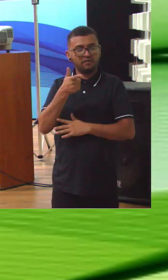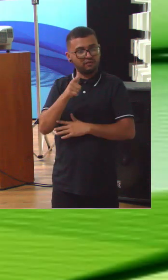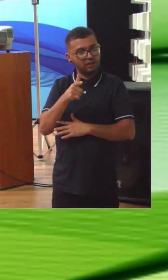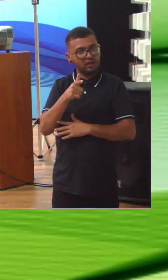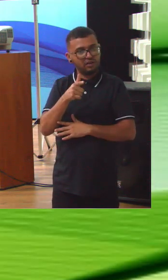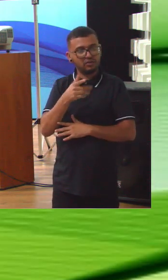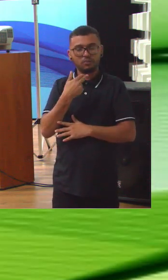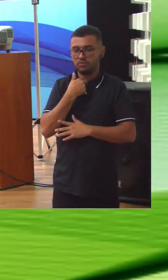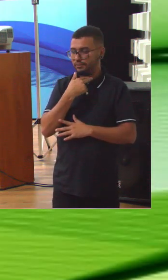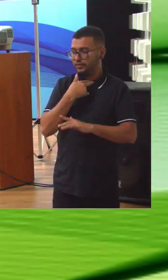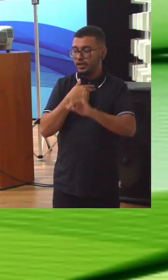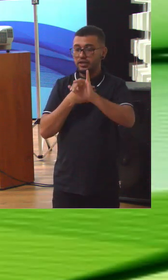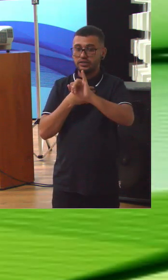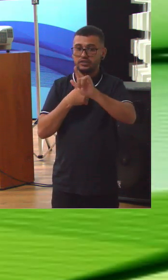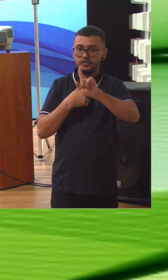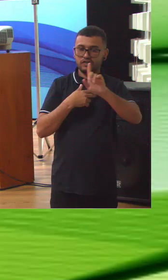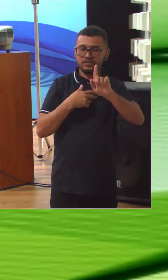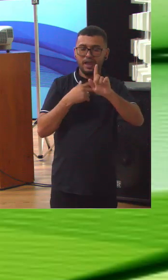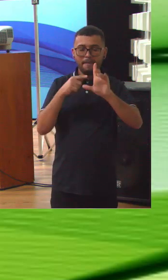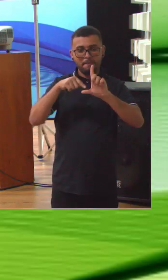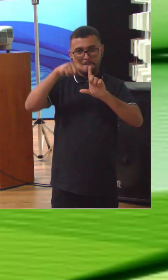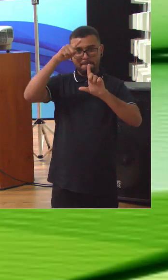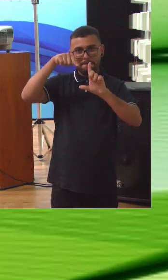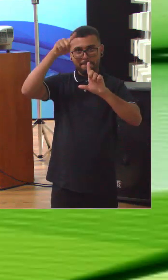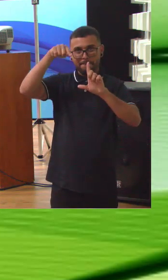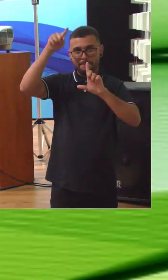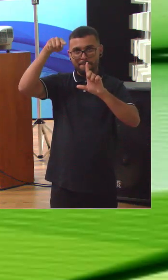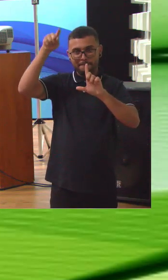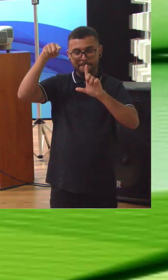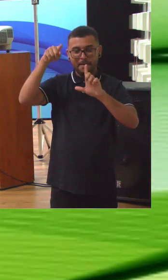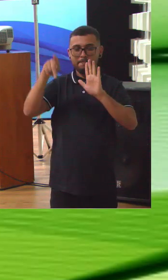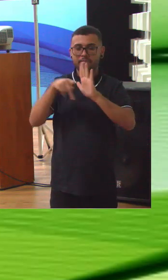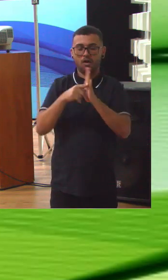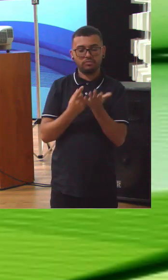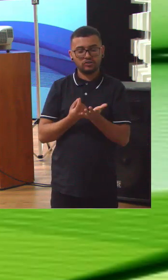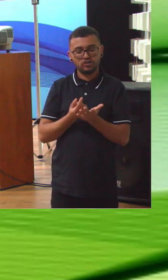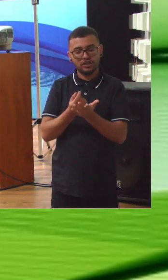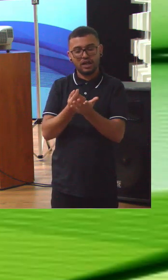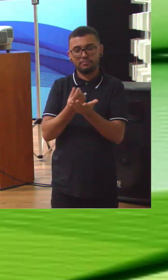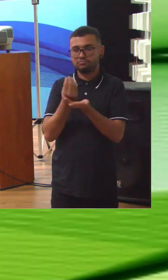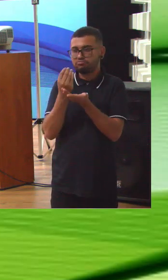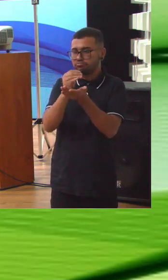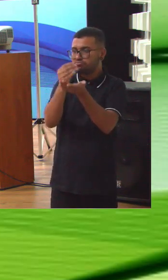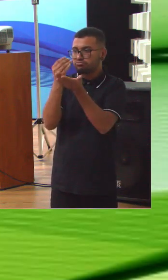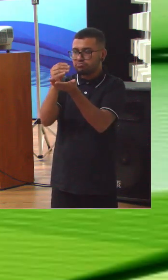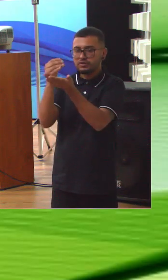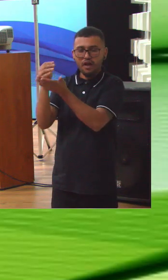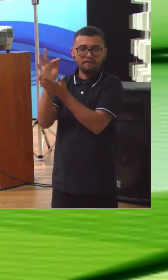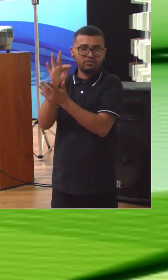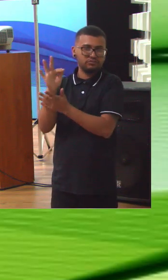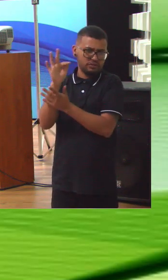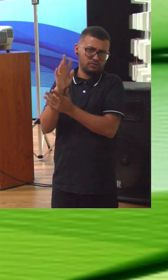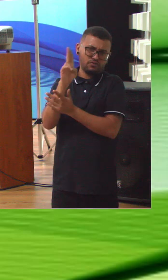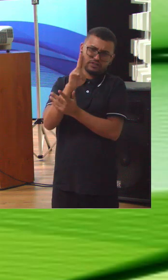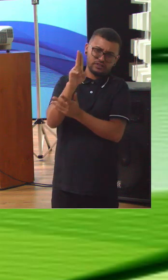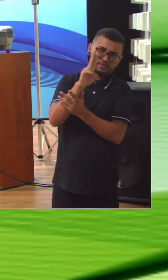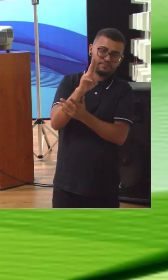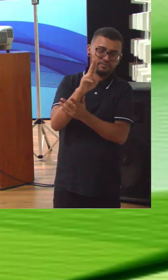utilizasse o IGG como ranking inclusive para fazer distribuição de orçamento para as universidades o TCU se